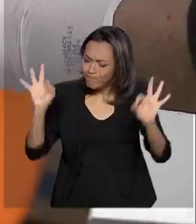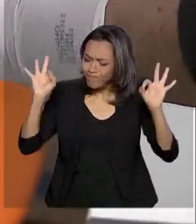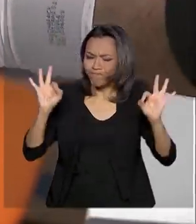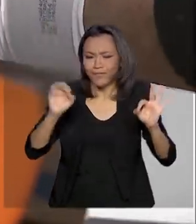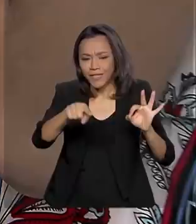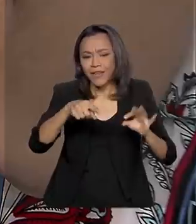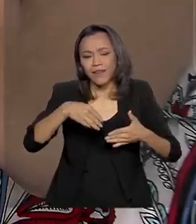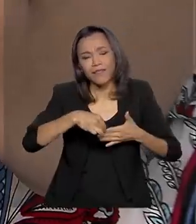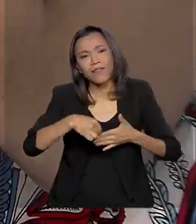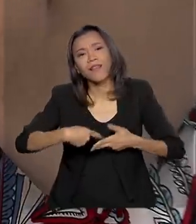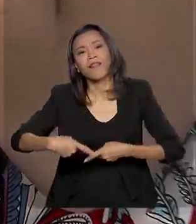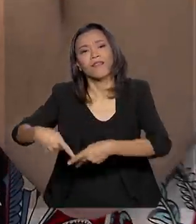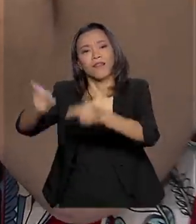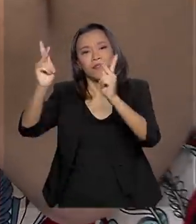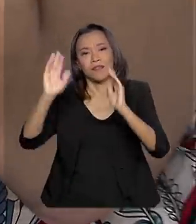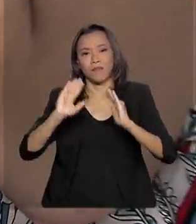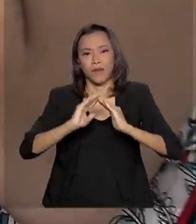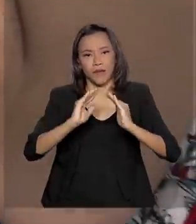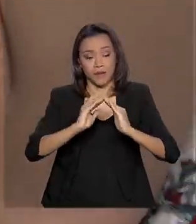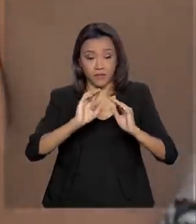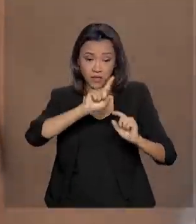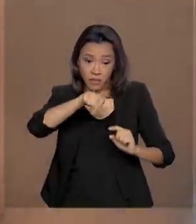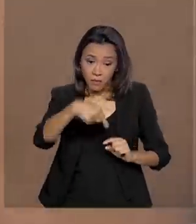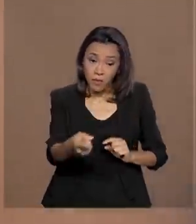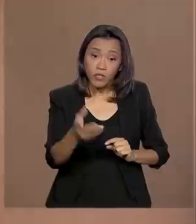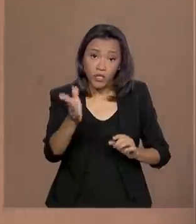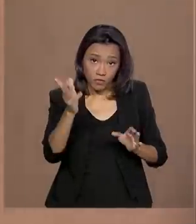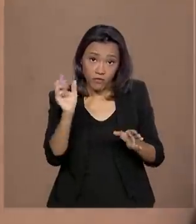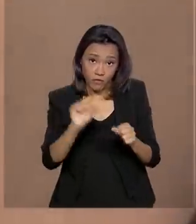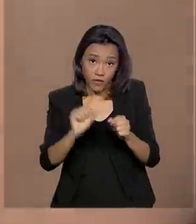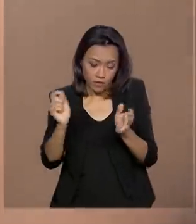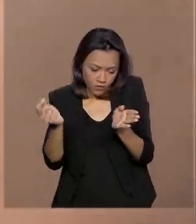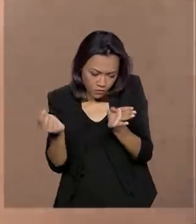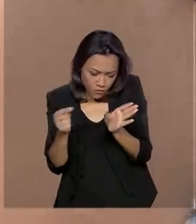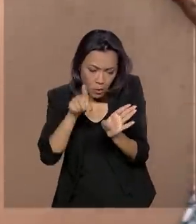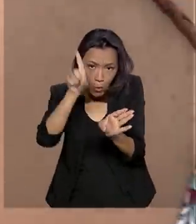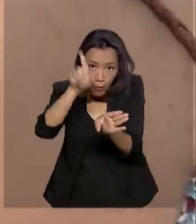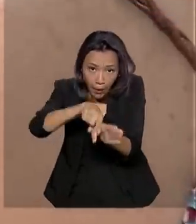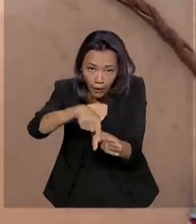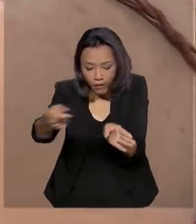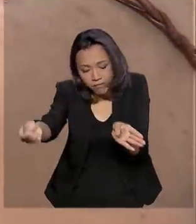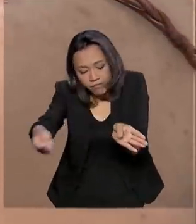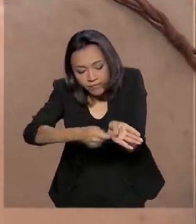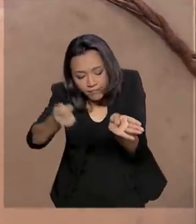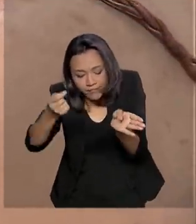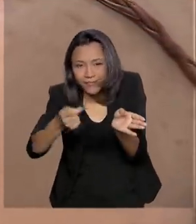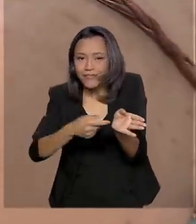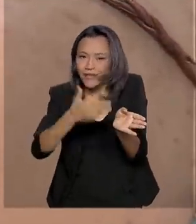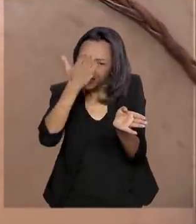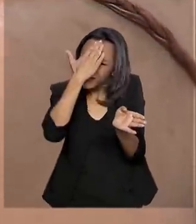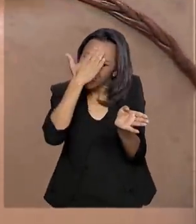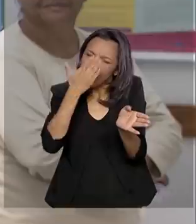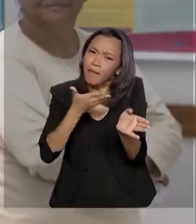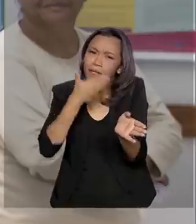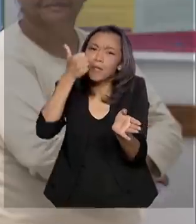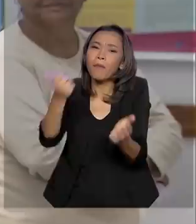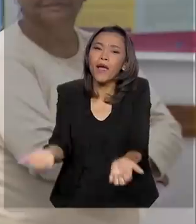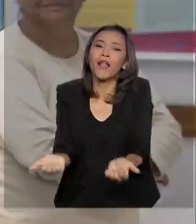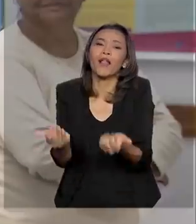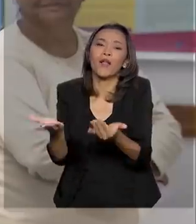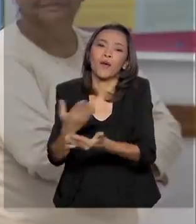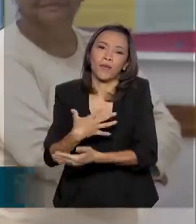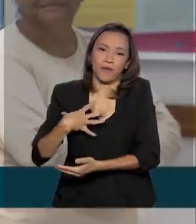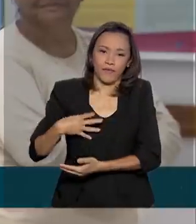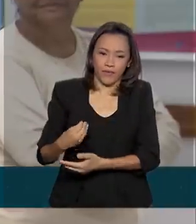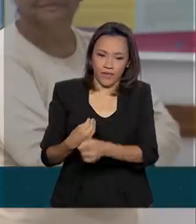Isabela nos braços, depois de realizar o exame do pezinho, na certeza de que está fazendo o melhor pela filha. Já saí